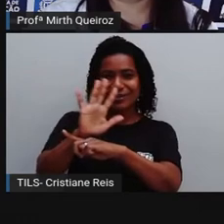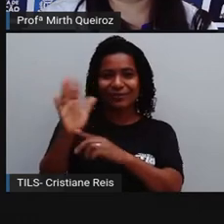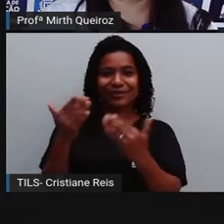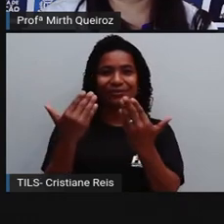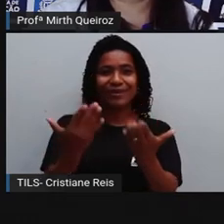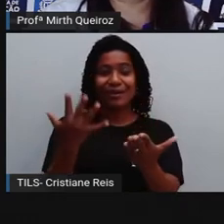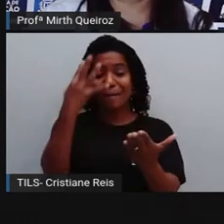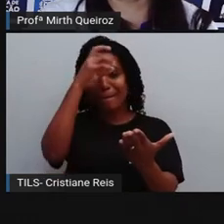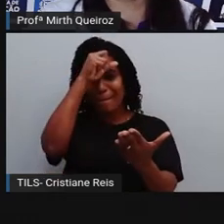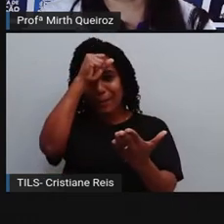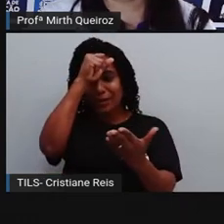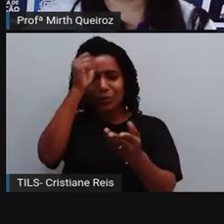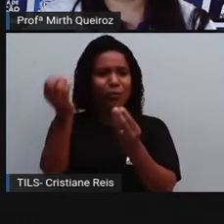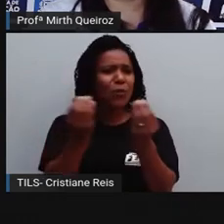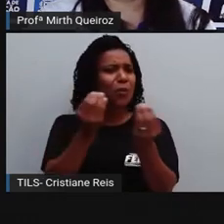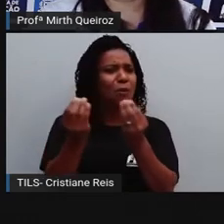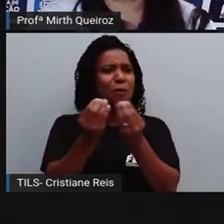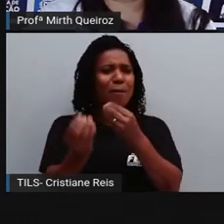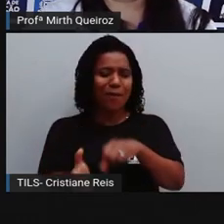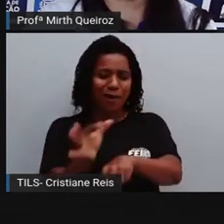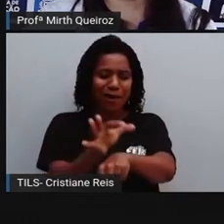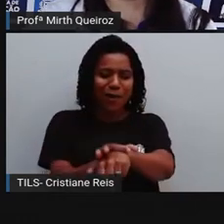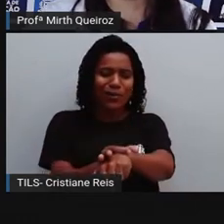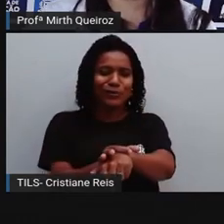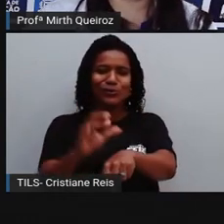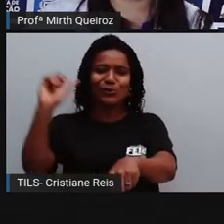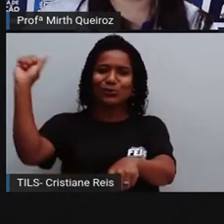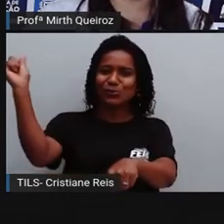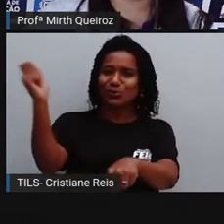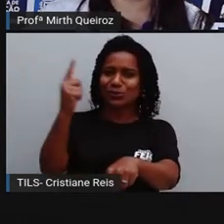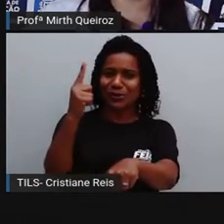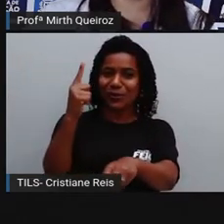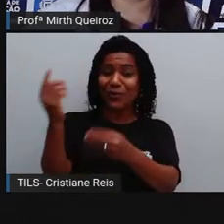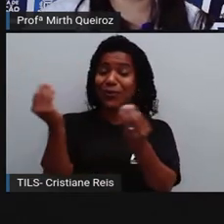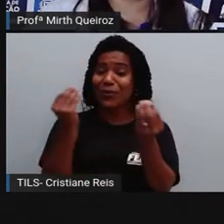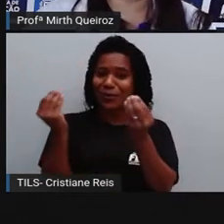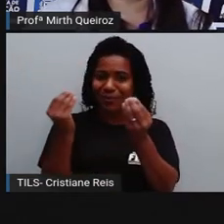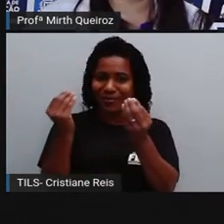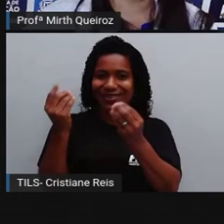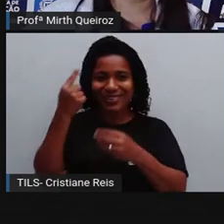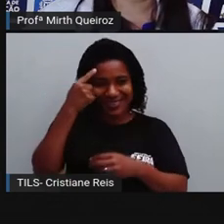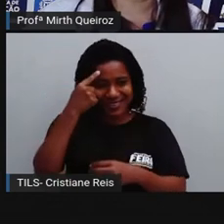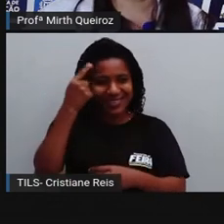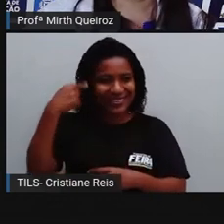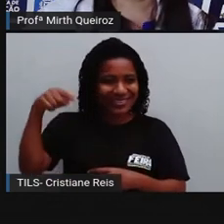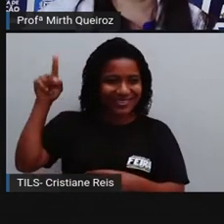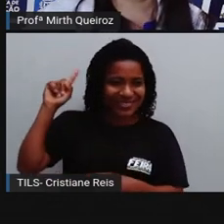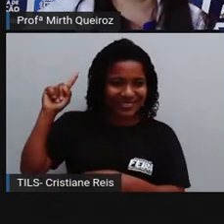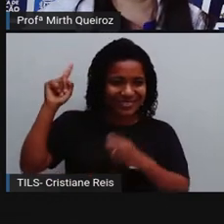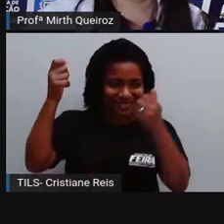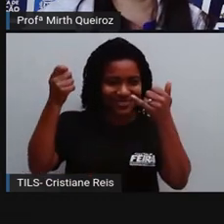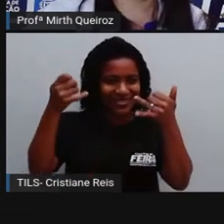aprenderem a fazer um relógio do sol. Como eu mostrei lá no início, de acordo com